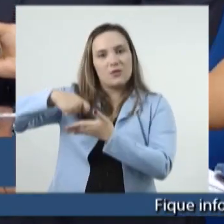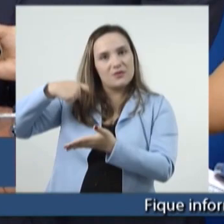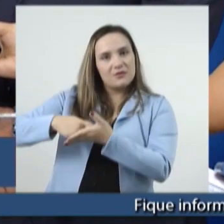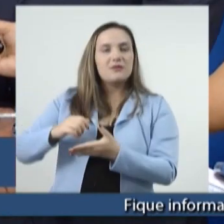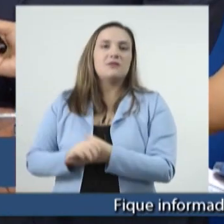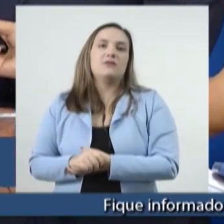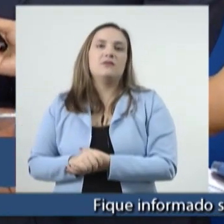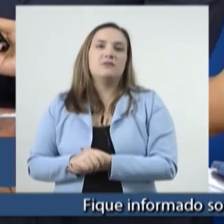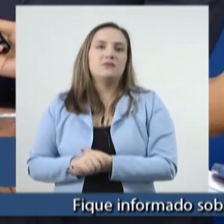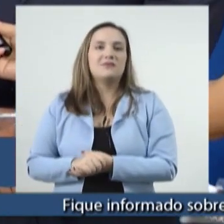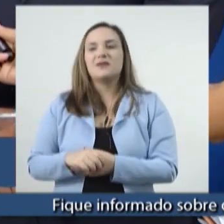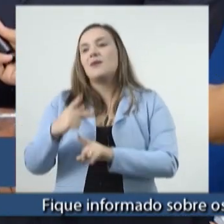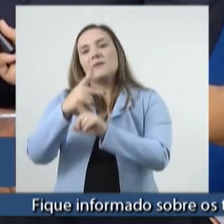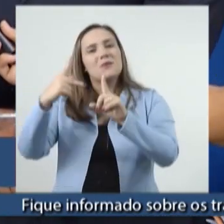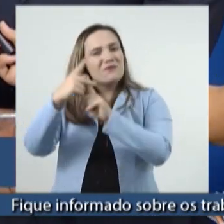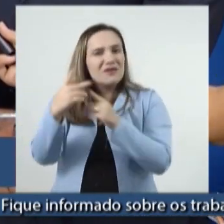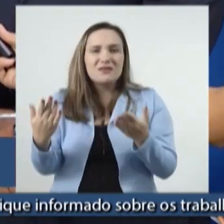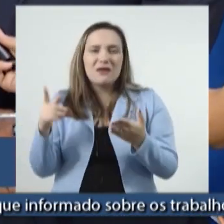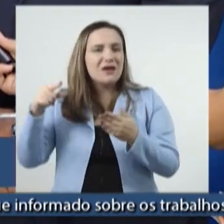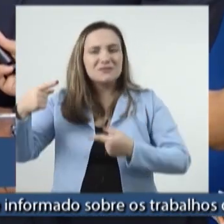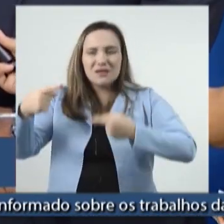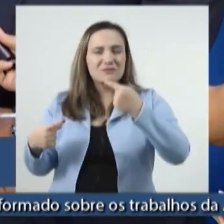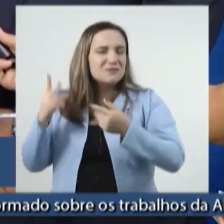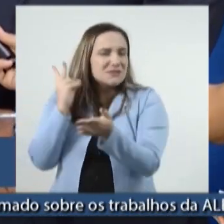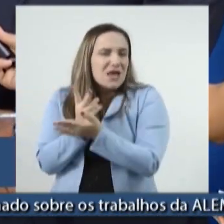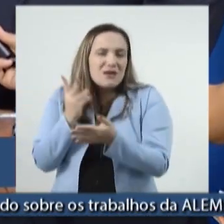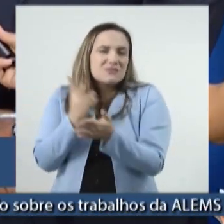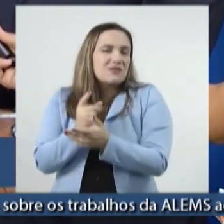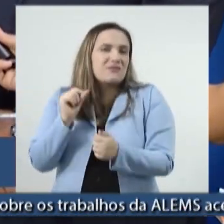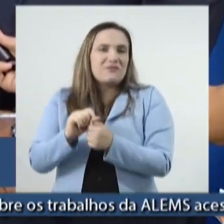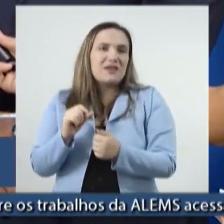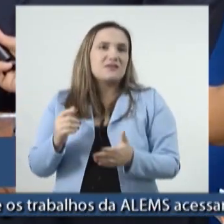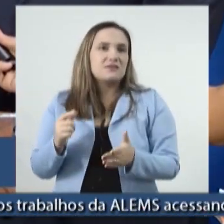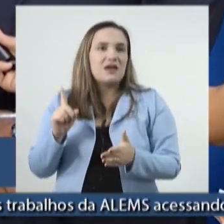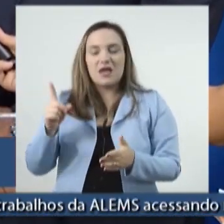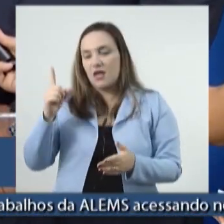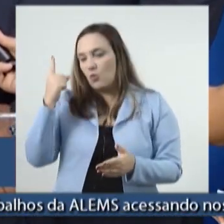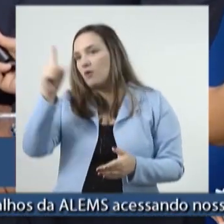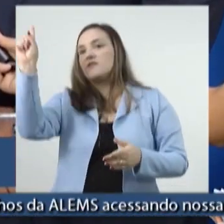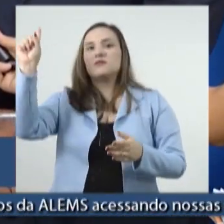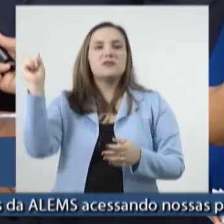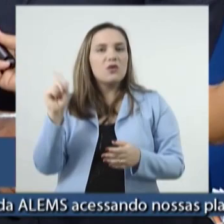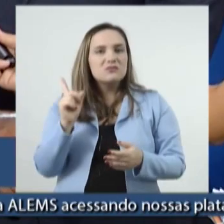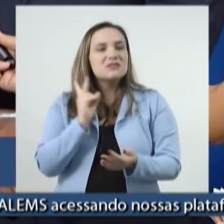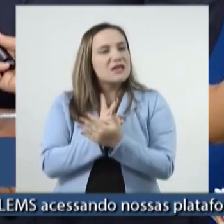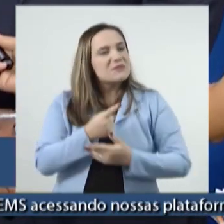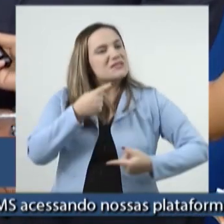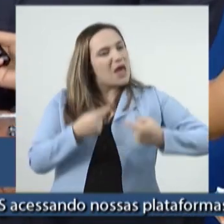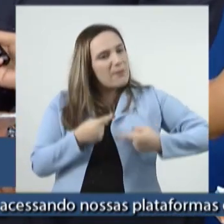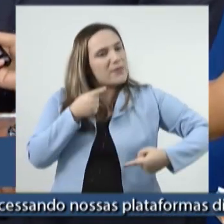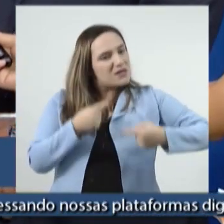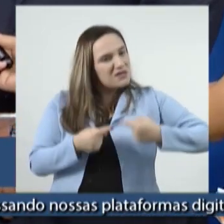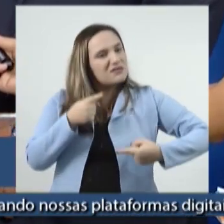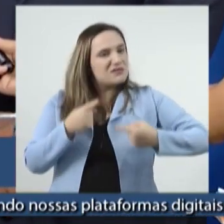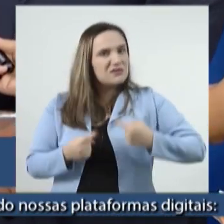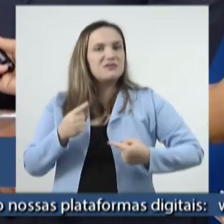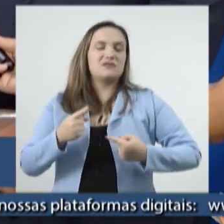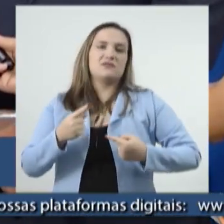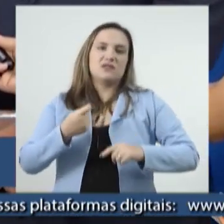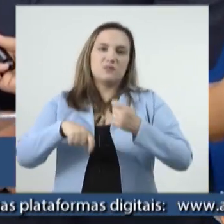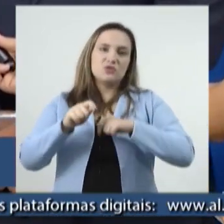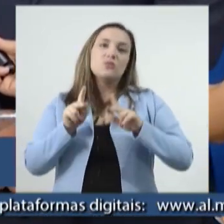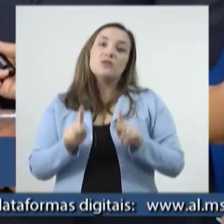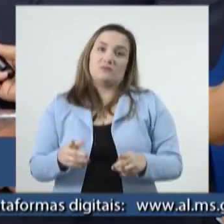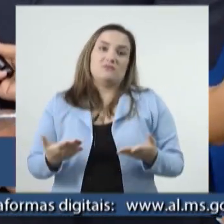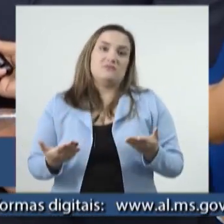assunto da Previdência. É um debate permanente, não é dessa legislatura, um debate permanente da administração